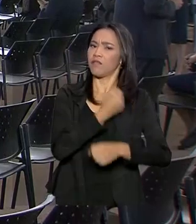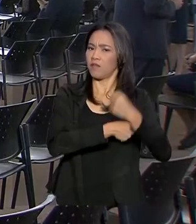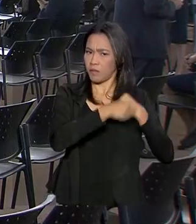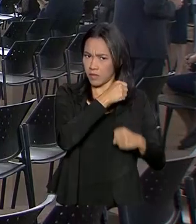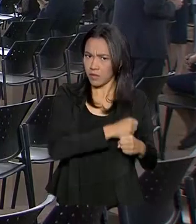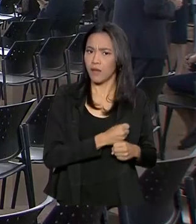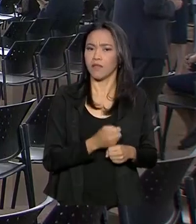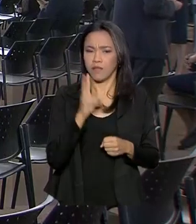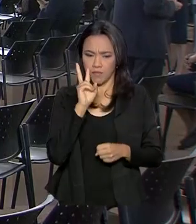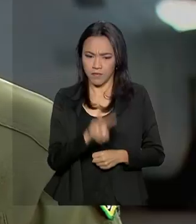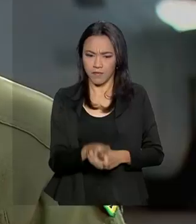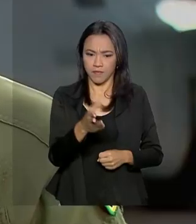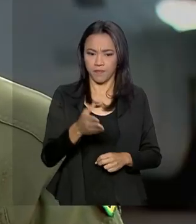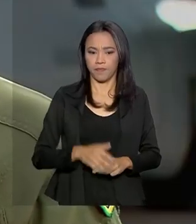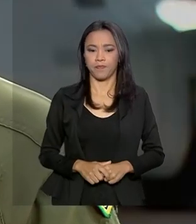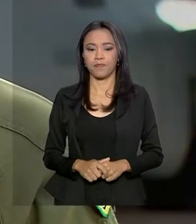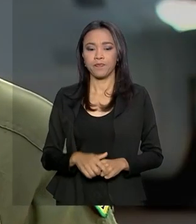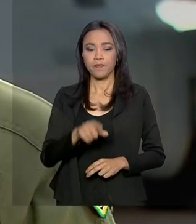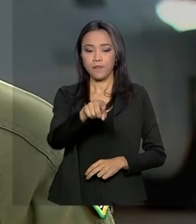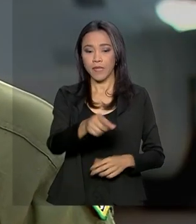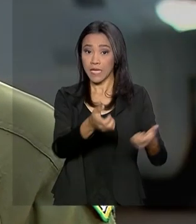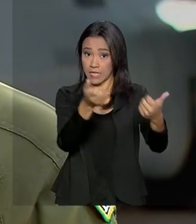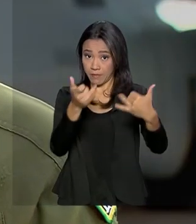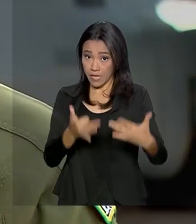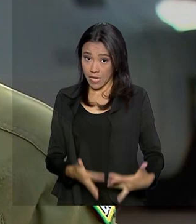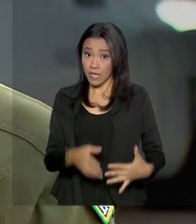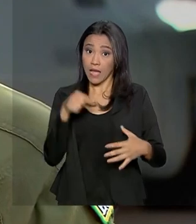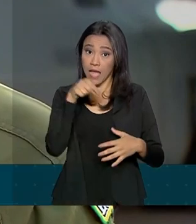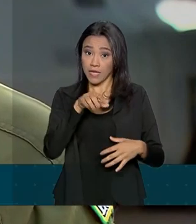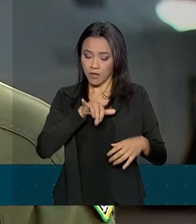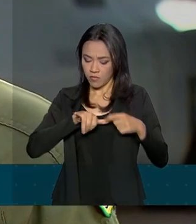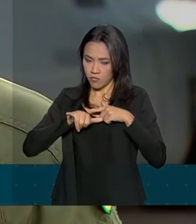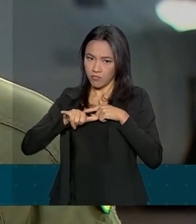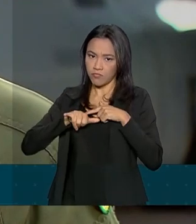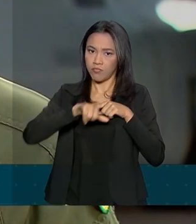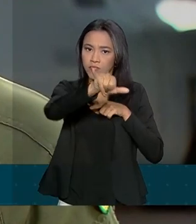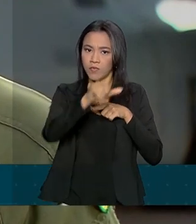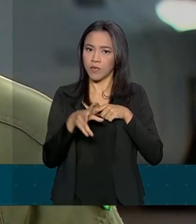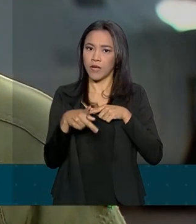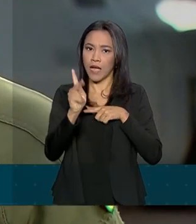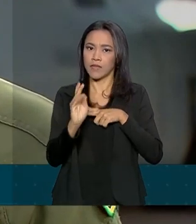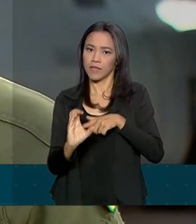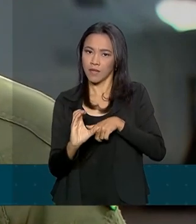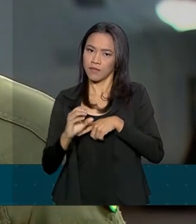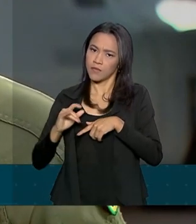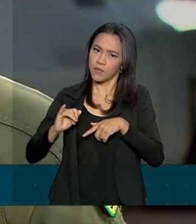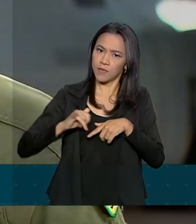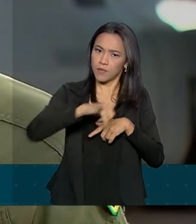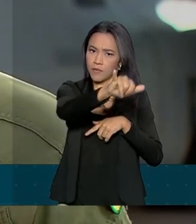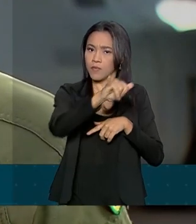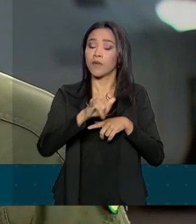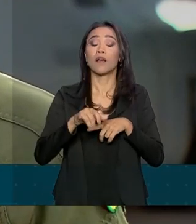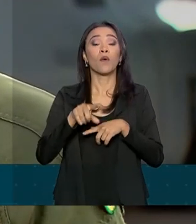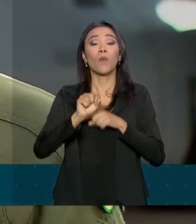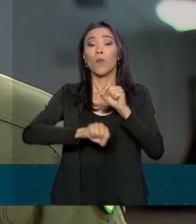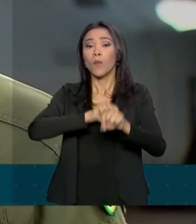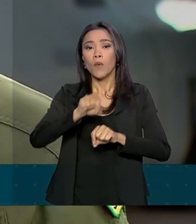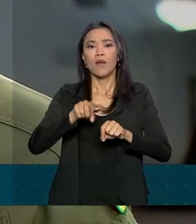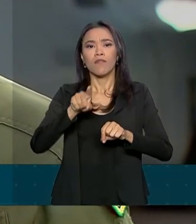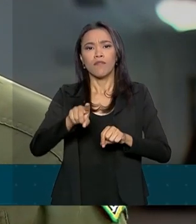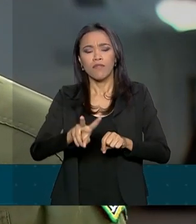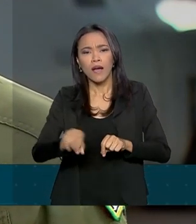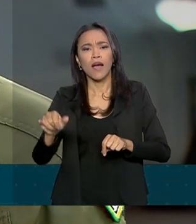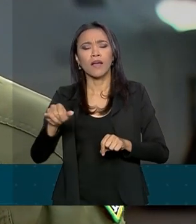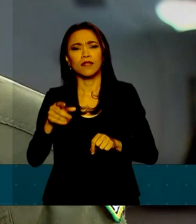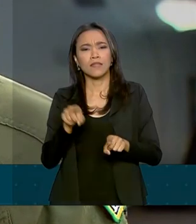ouvir. Essa aeronave, ela vai poder contribuir de uma forma de fazer uma mobilização, não só da Força